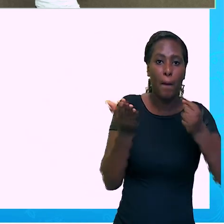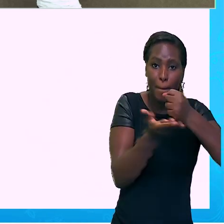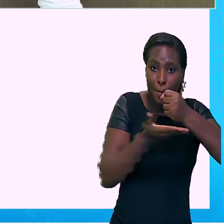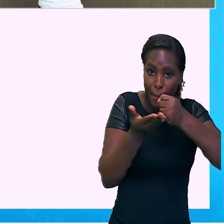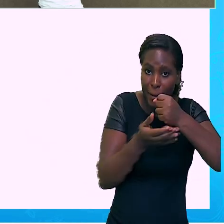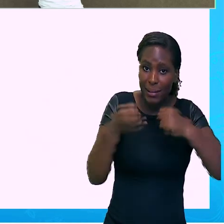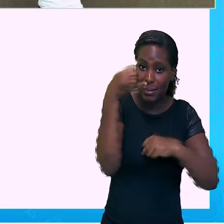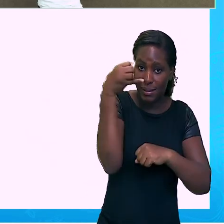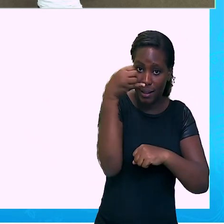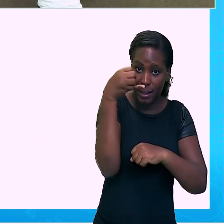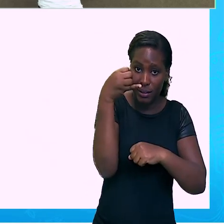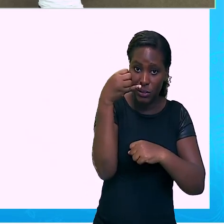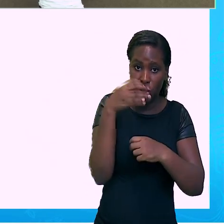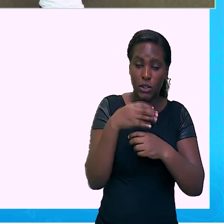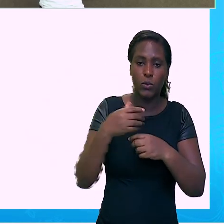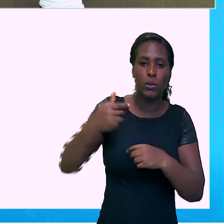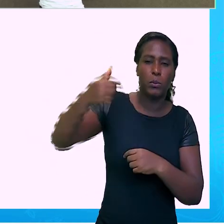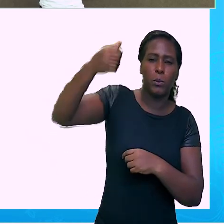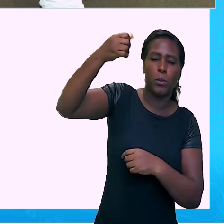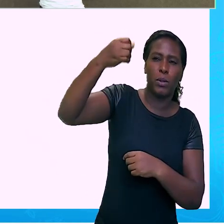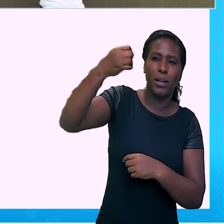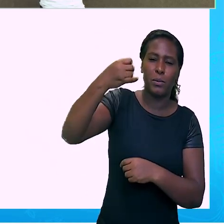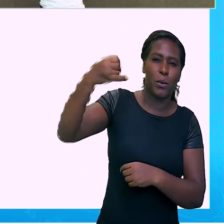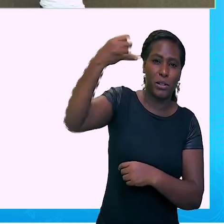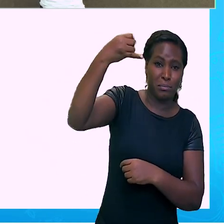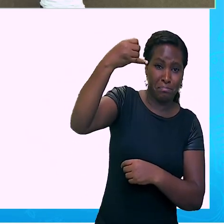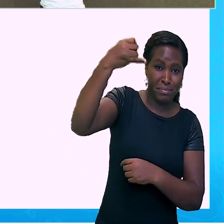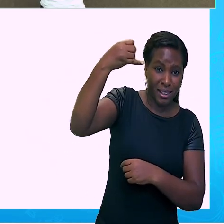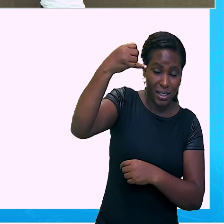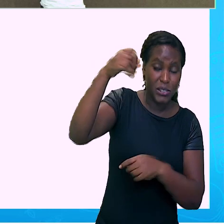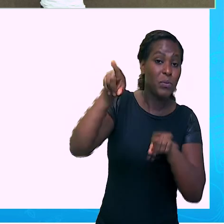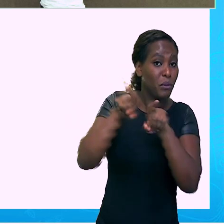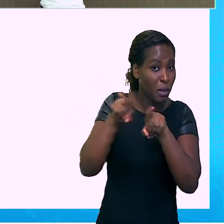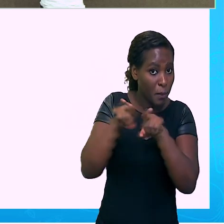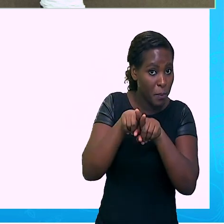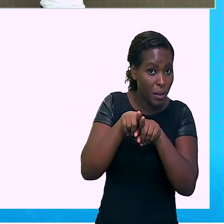expoente negativo, eu vou inverter a base,